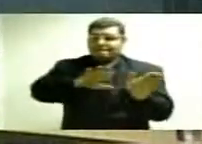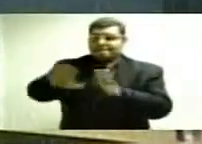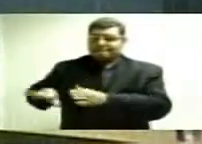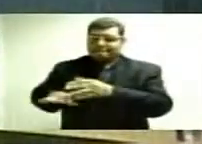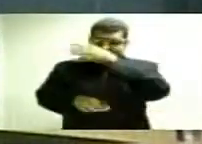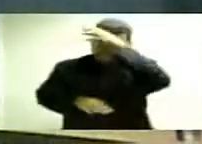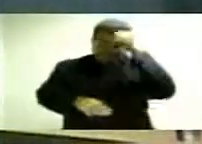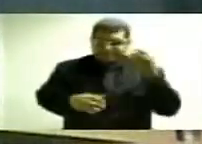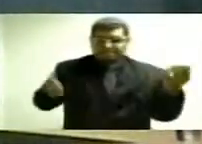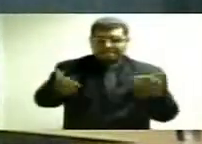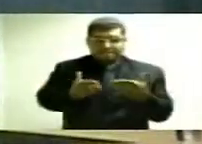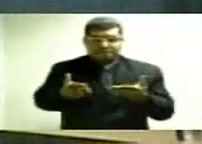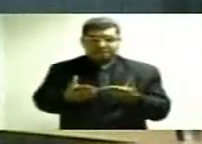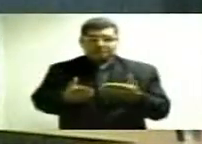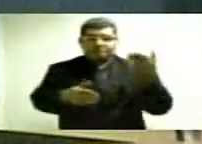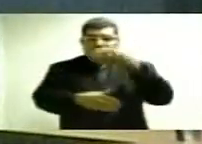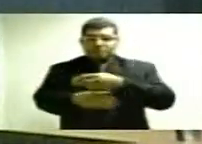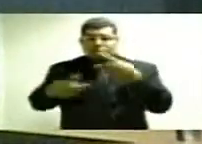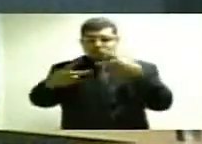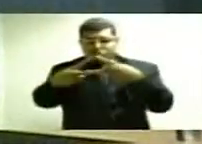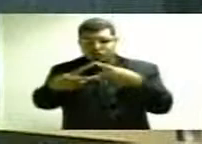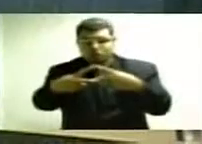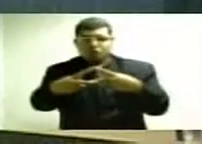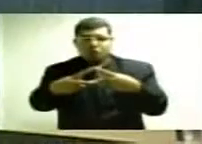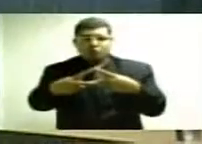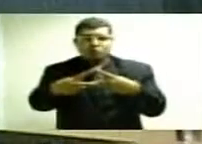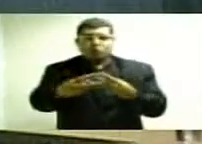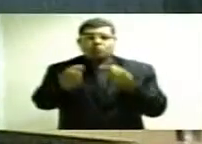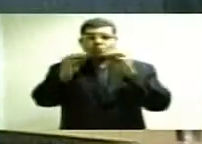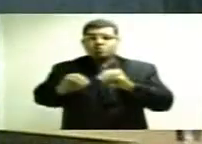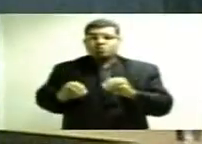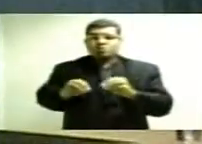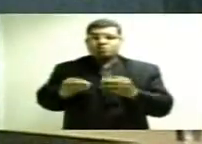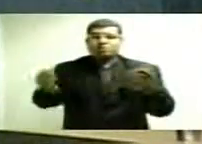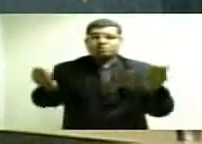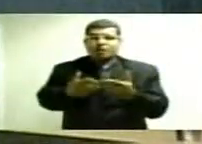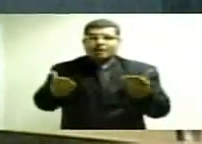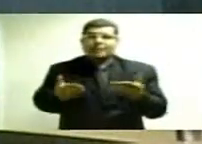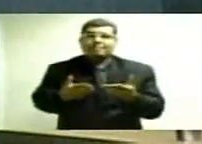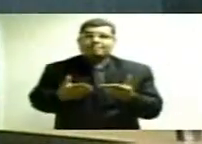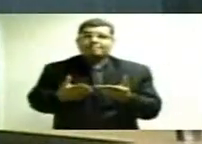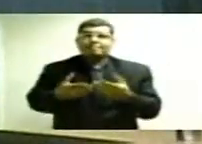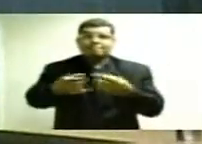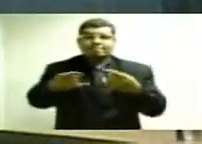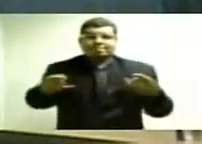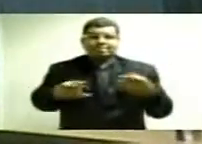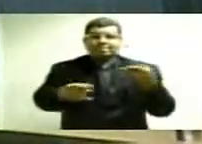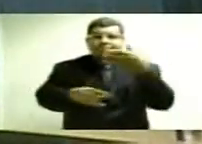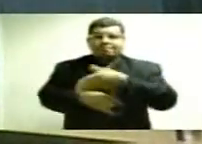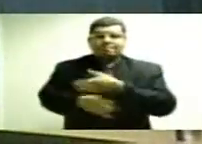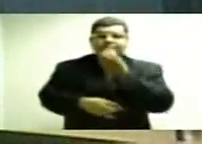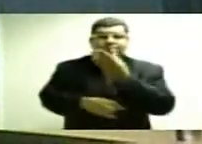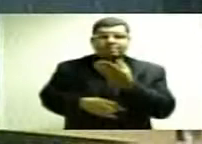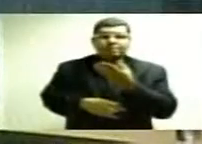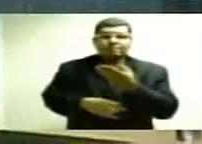do Amazonas Prev a taxa de administração e colocar a taxa de administração na conta do Tesouro,